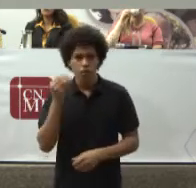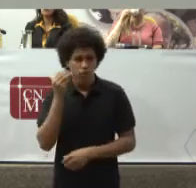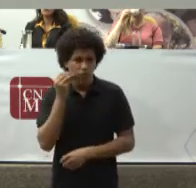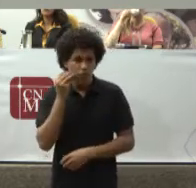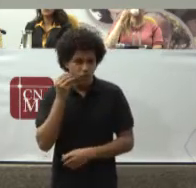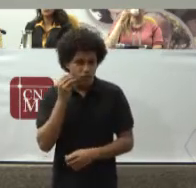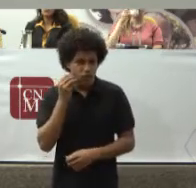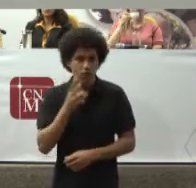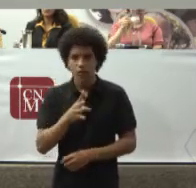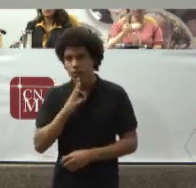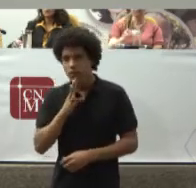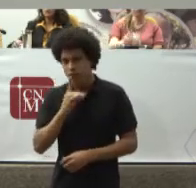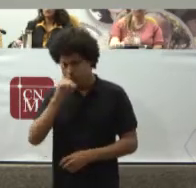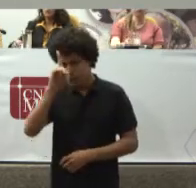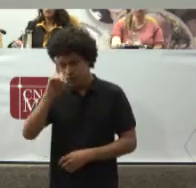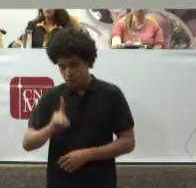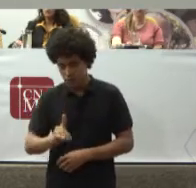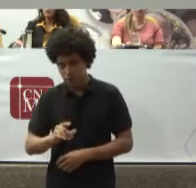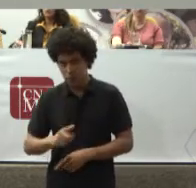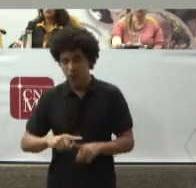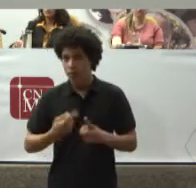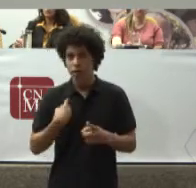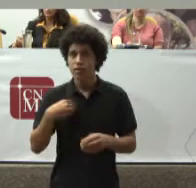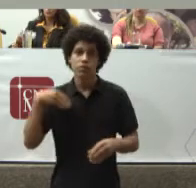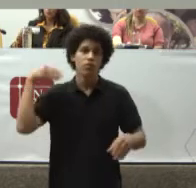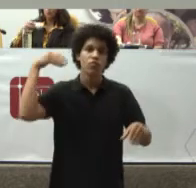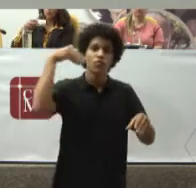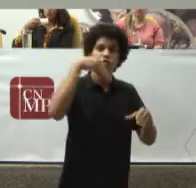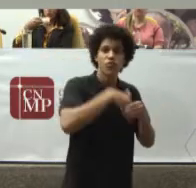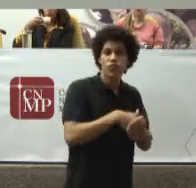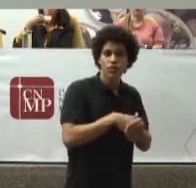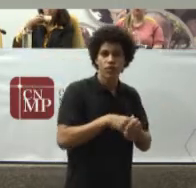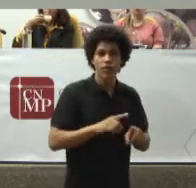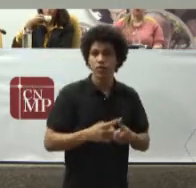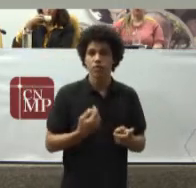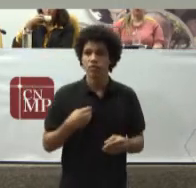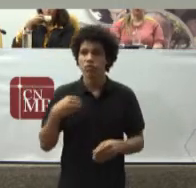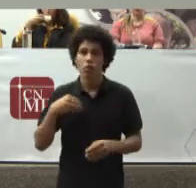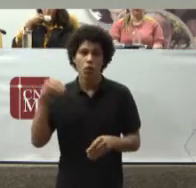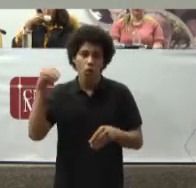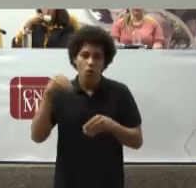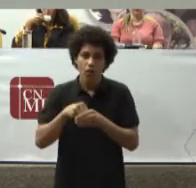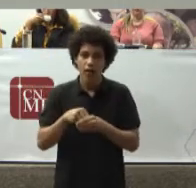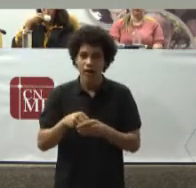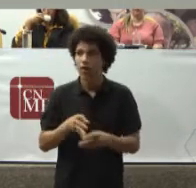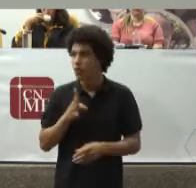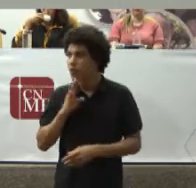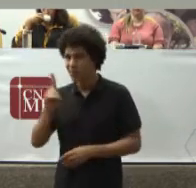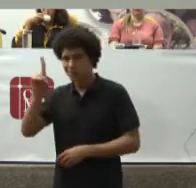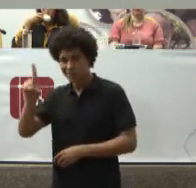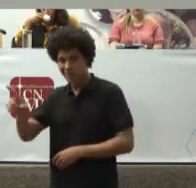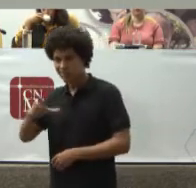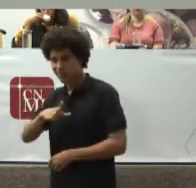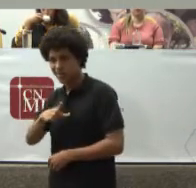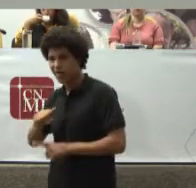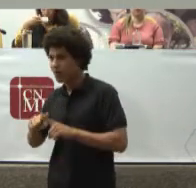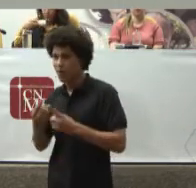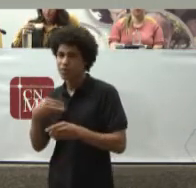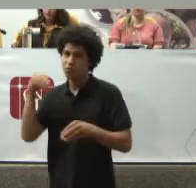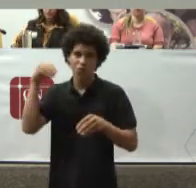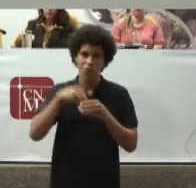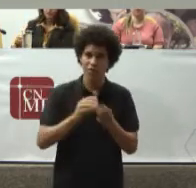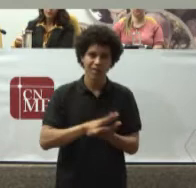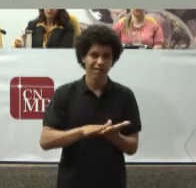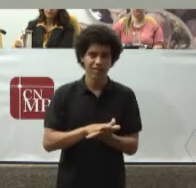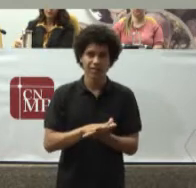Instituído Um sistema Como um sistema Único de saúde Um sistema Abrangente